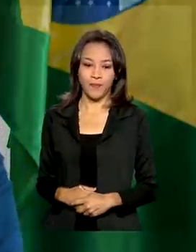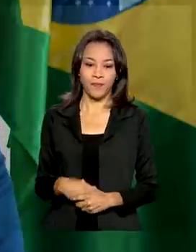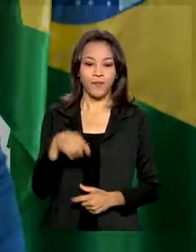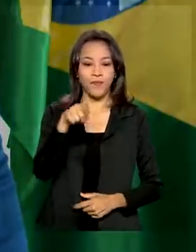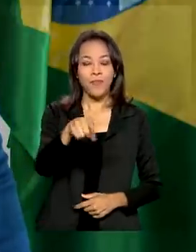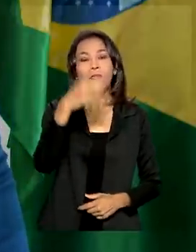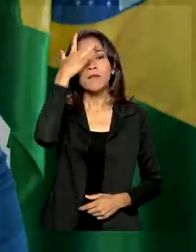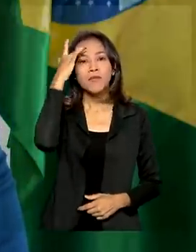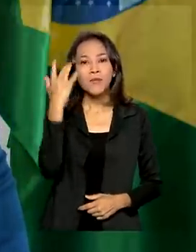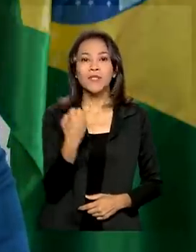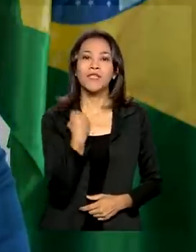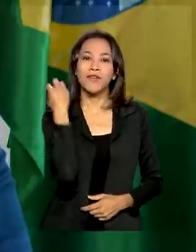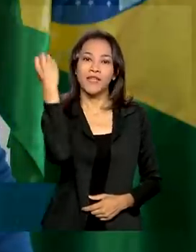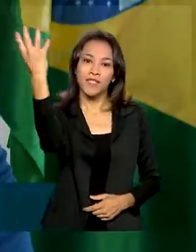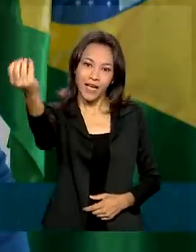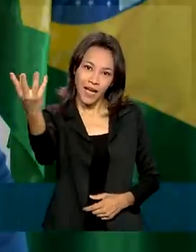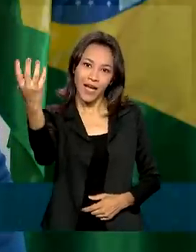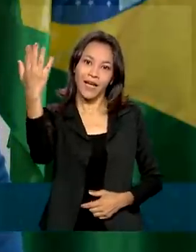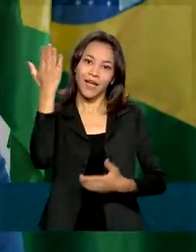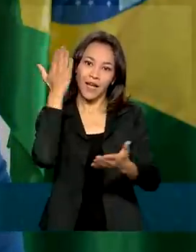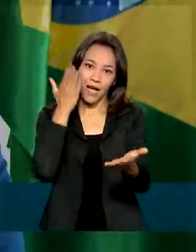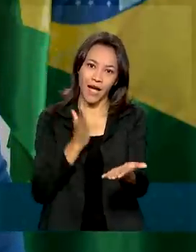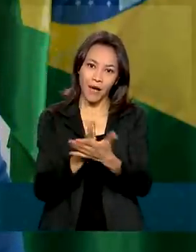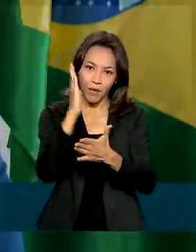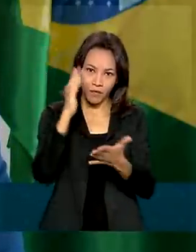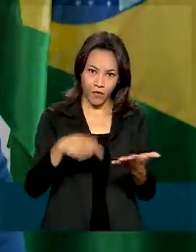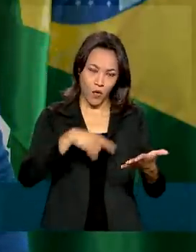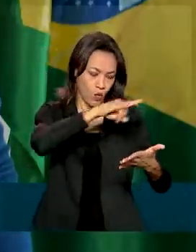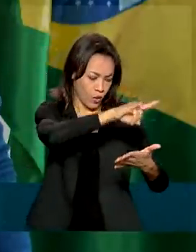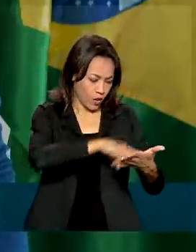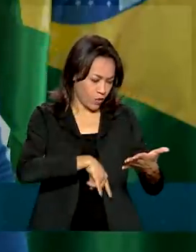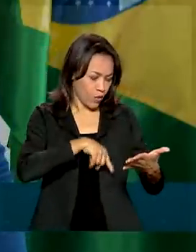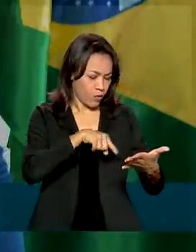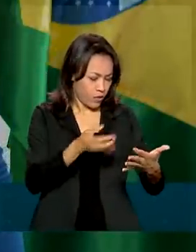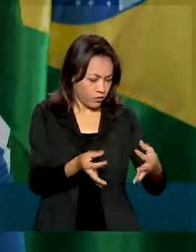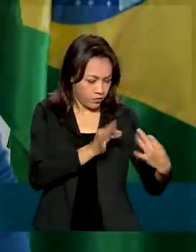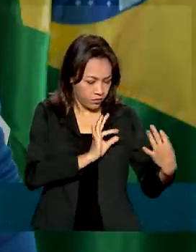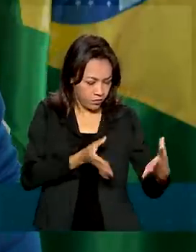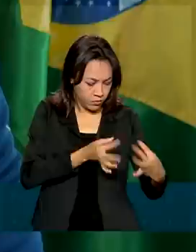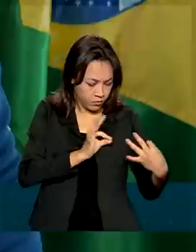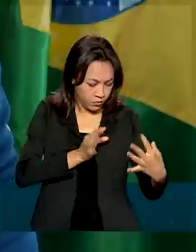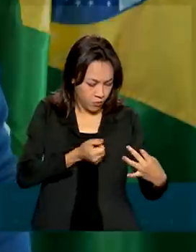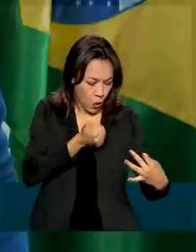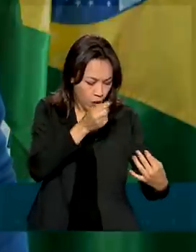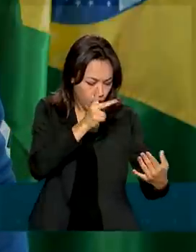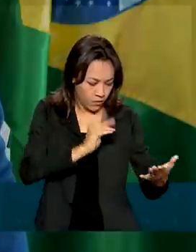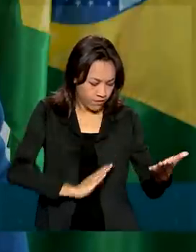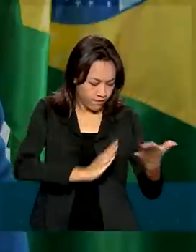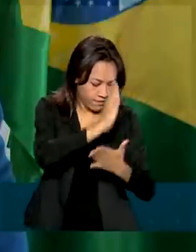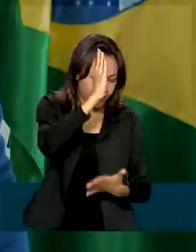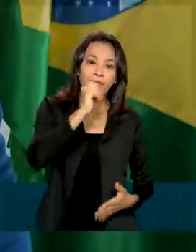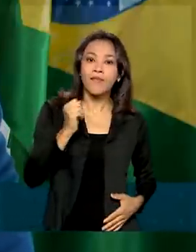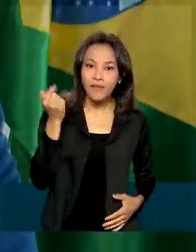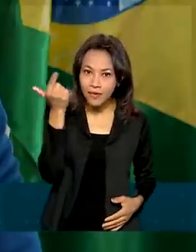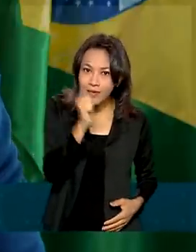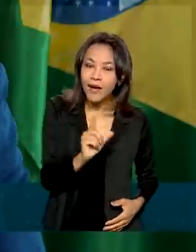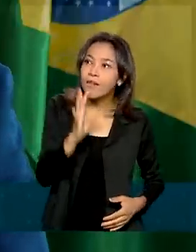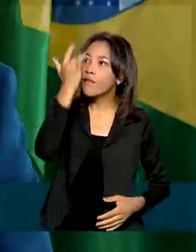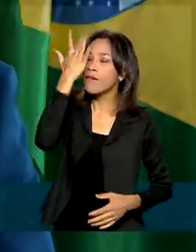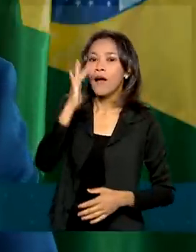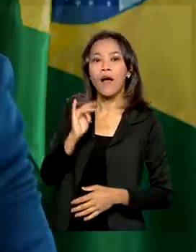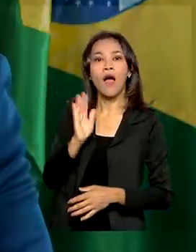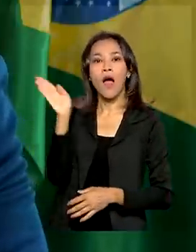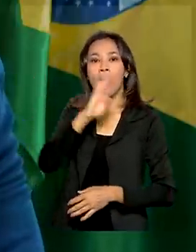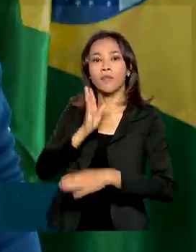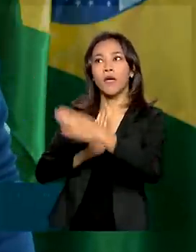viajantes que forem aprovados após cumprir o processo de registro e avaliação prévia vão poder se beneficiar de uma entrada mais